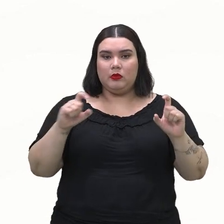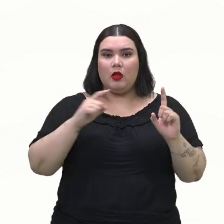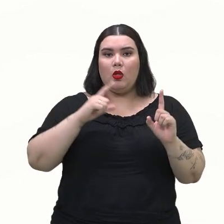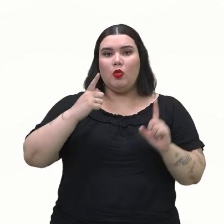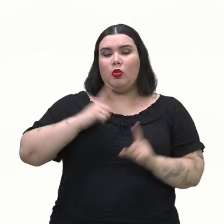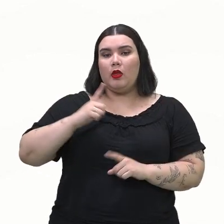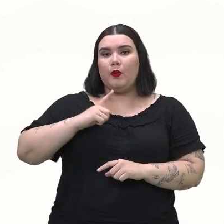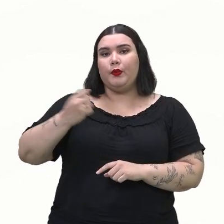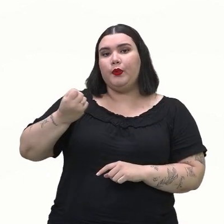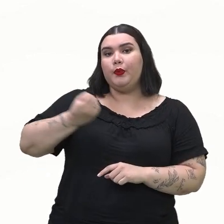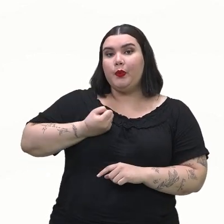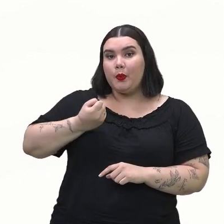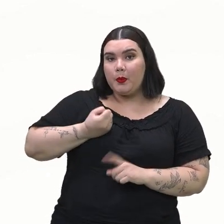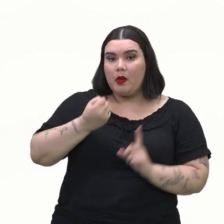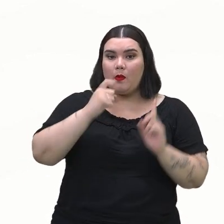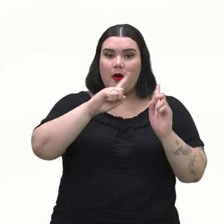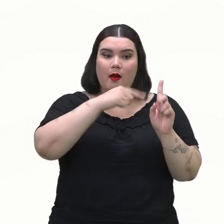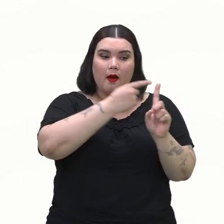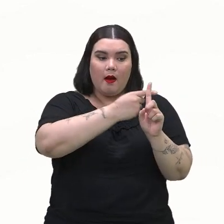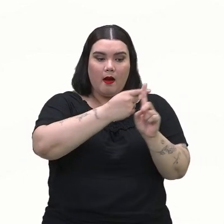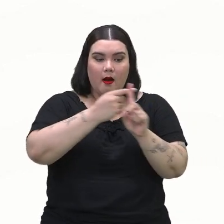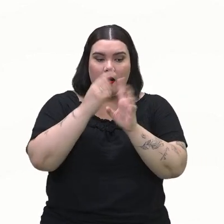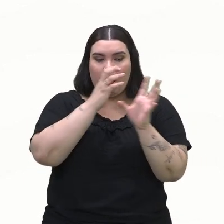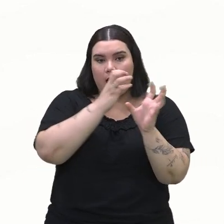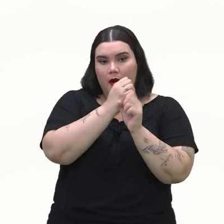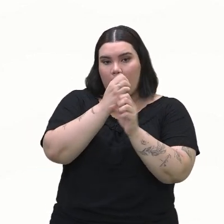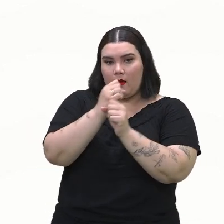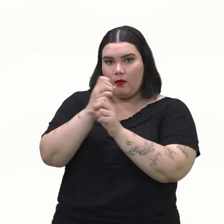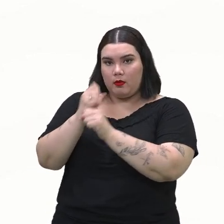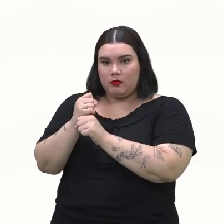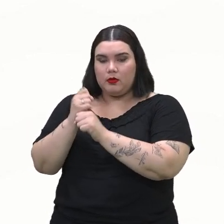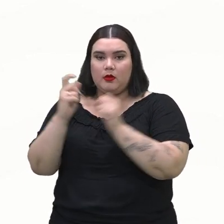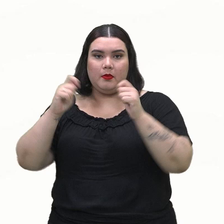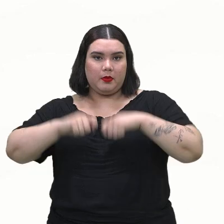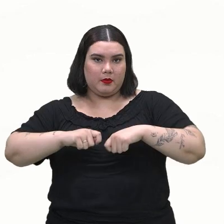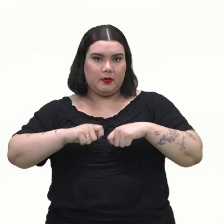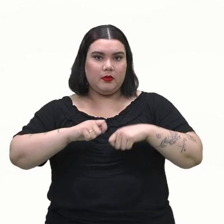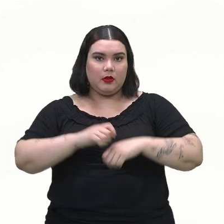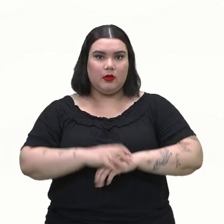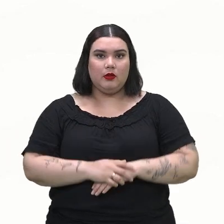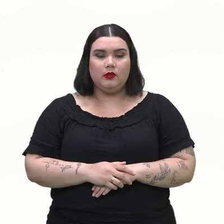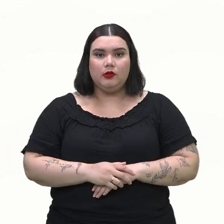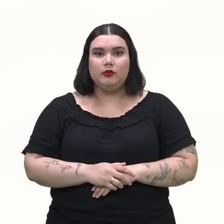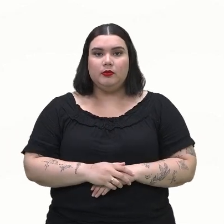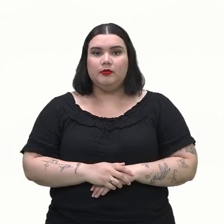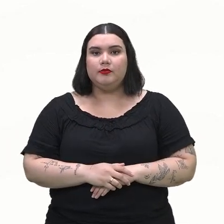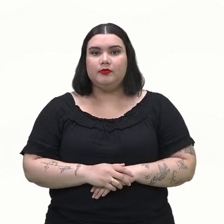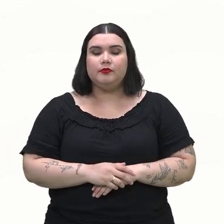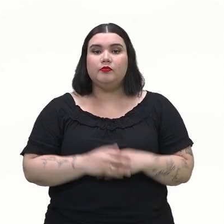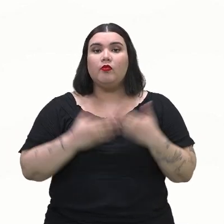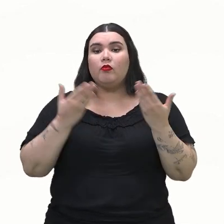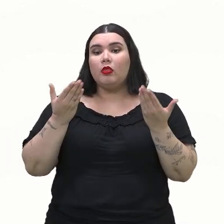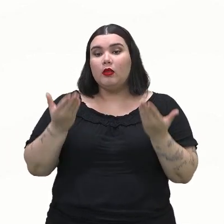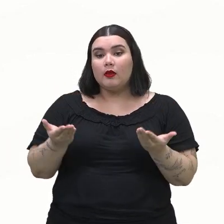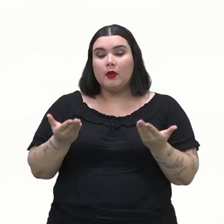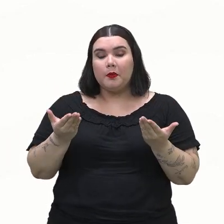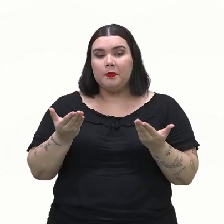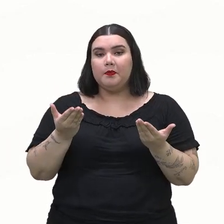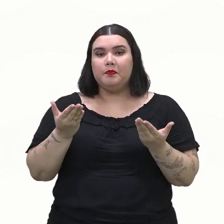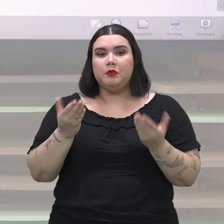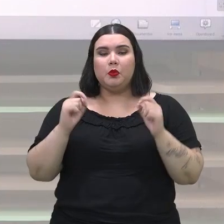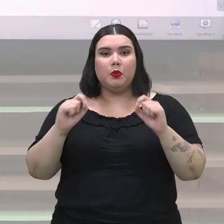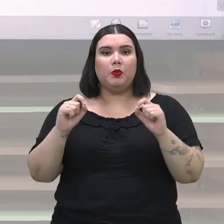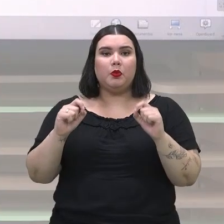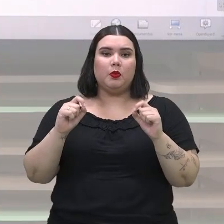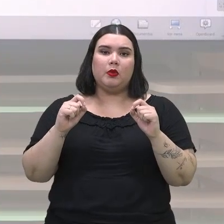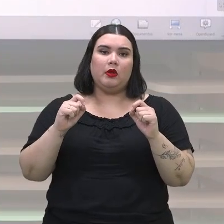amostral que contém os elementos com os quais se calcula a probabilidade. Então, pessoal, o que é